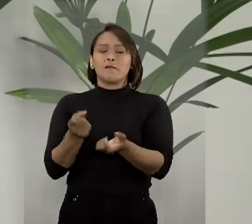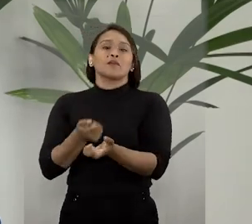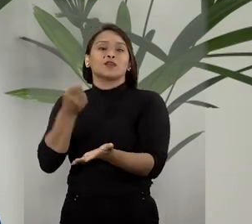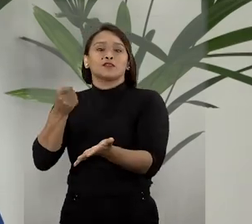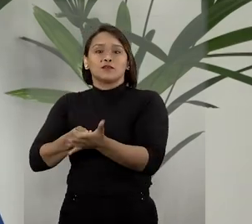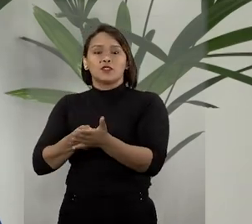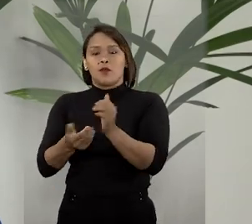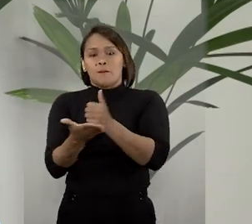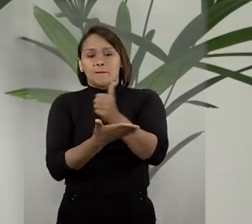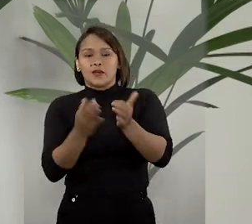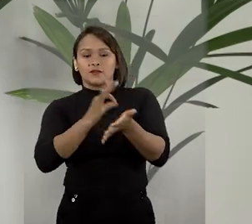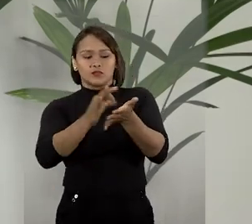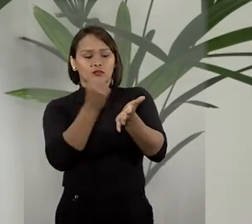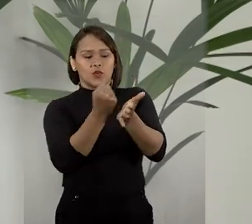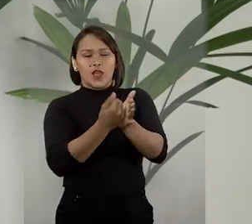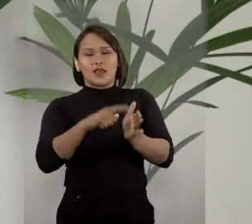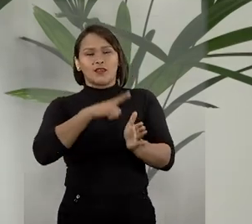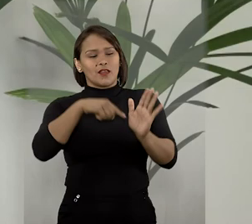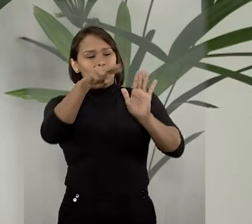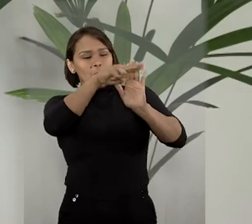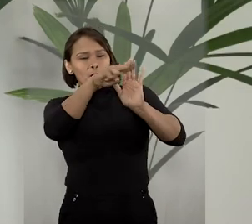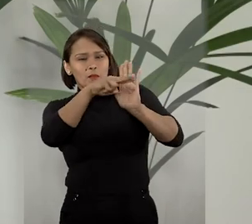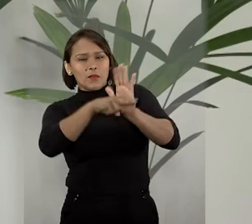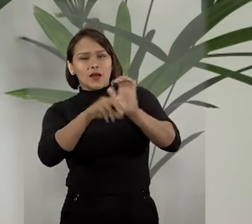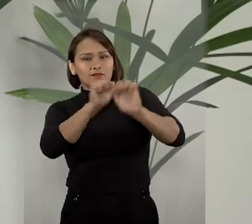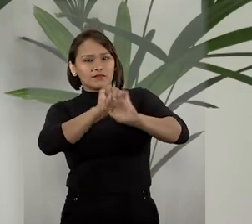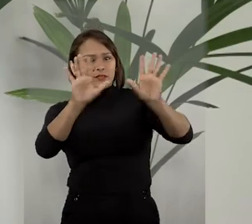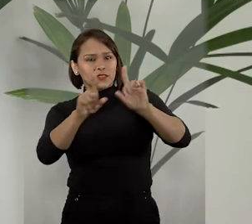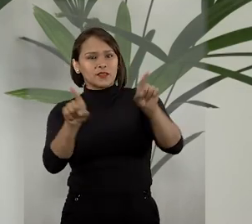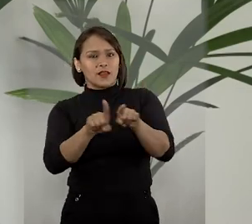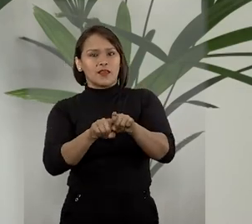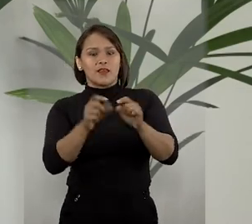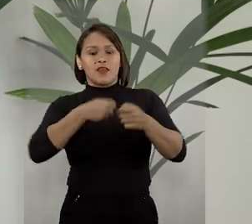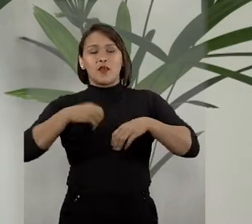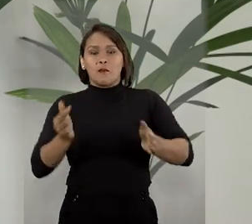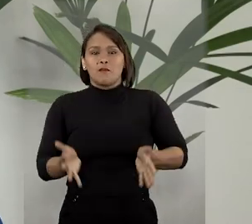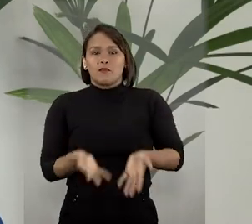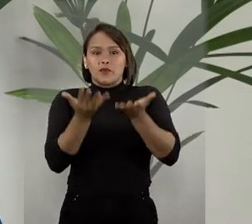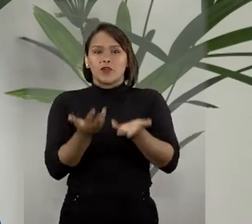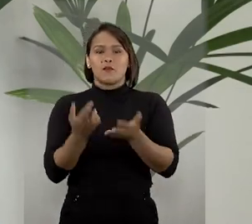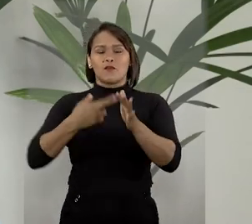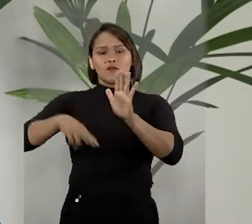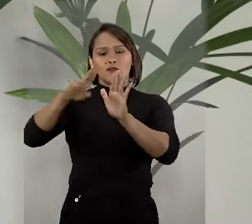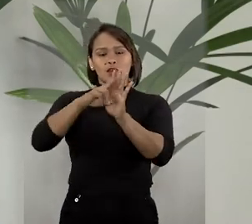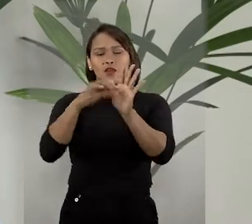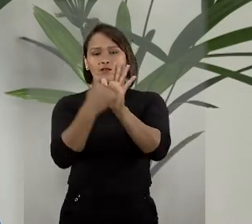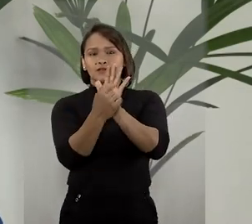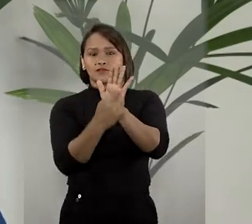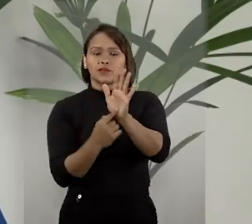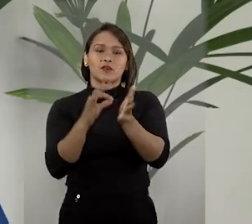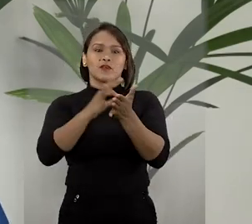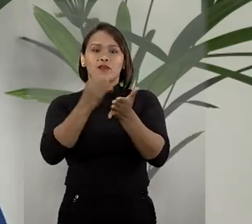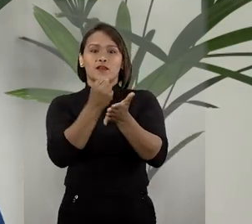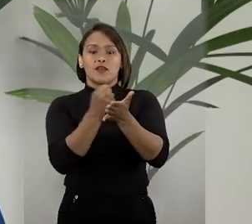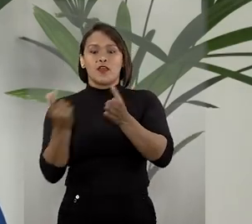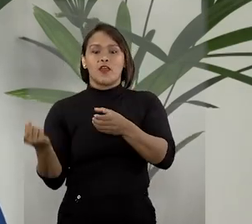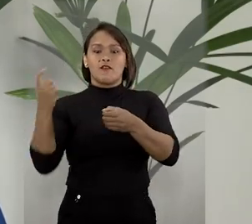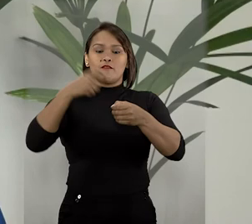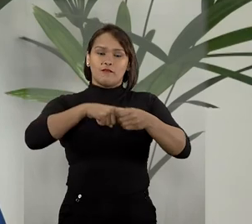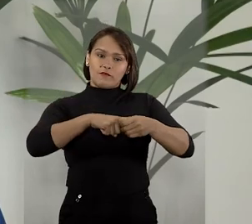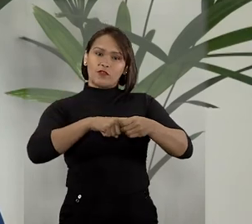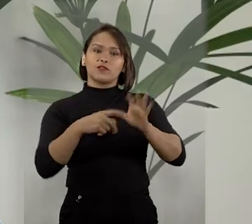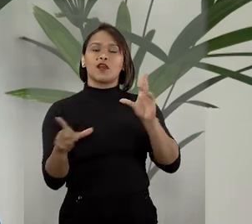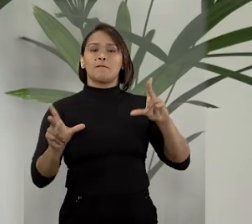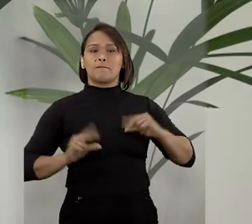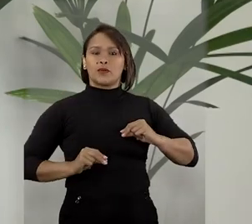comprador com base no contrato, que tinha cláusula resolutória expressa e promoveu a resolução contratual. A reintegração de